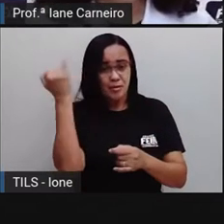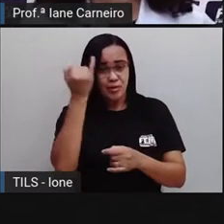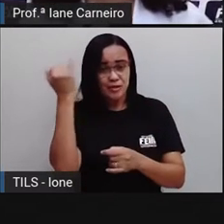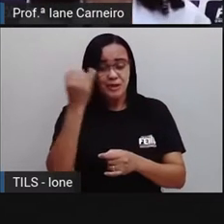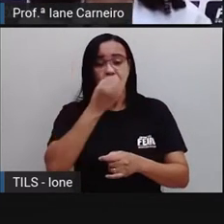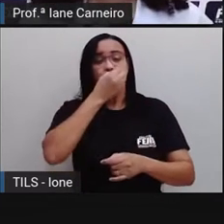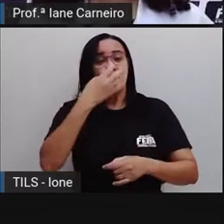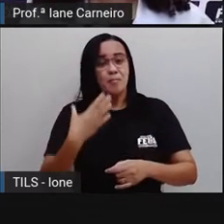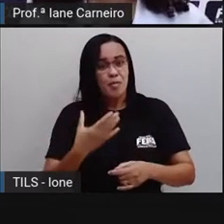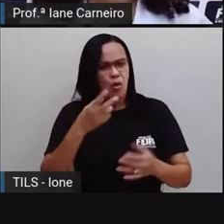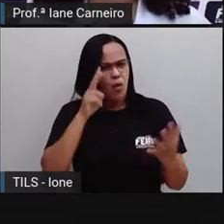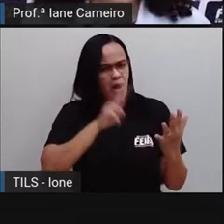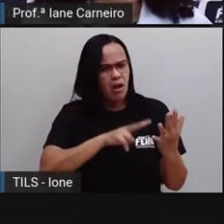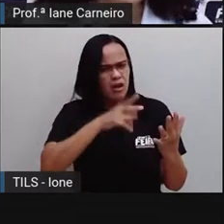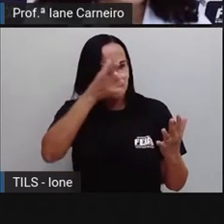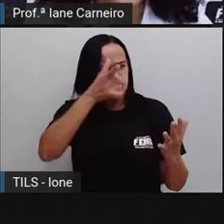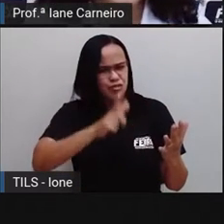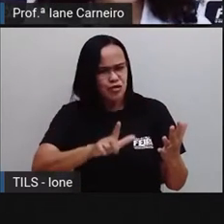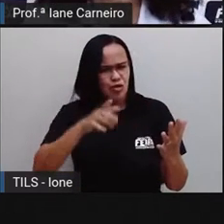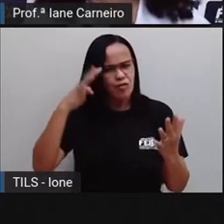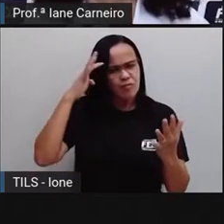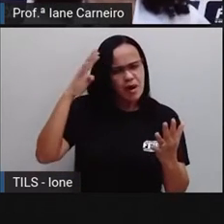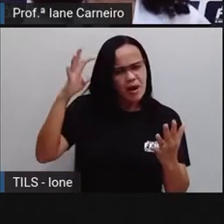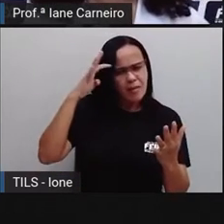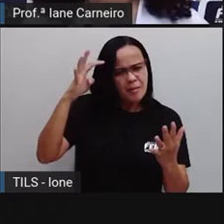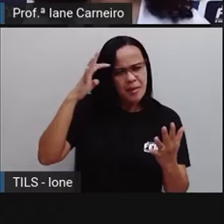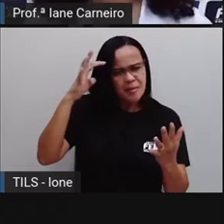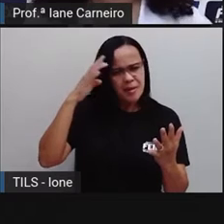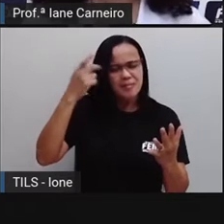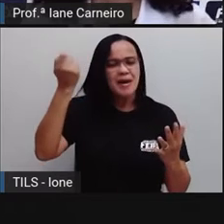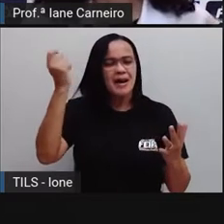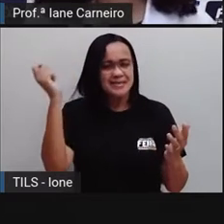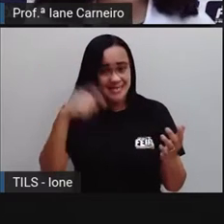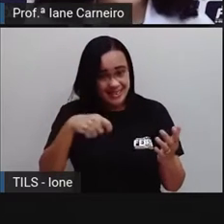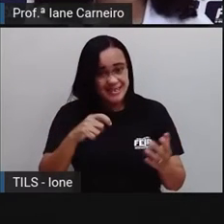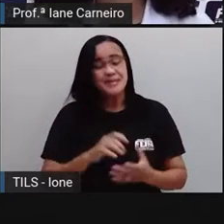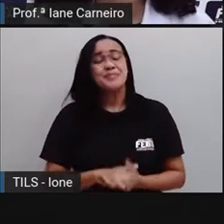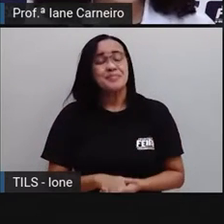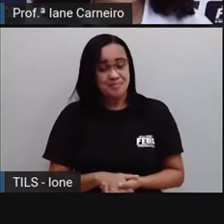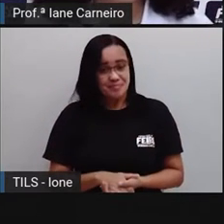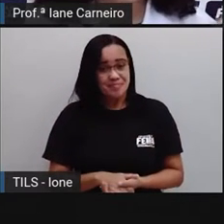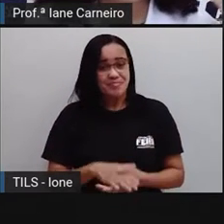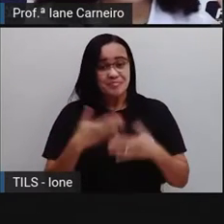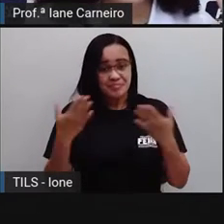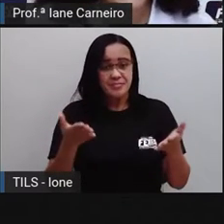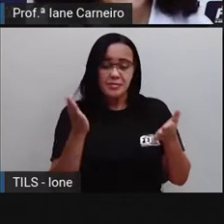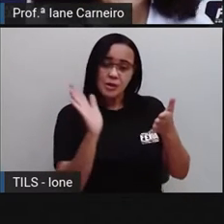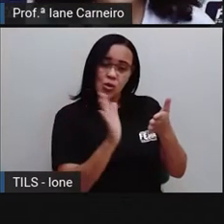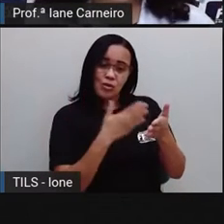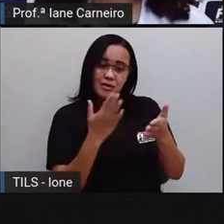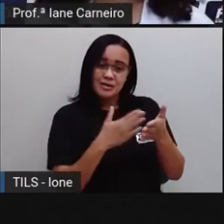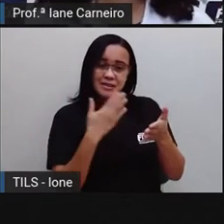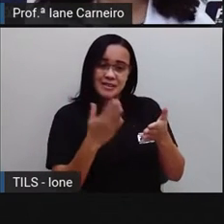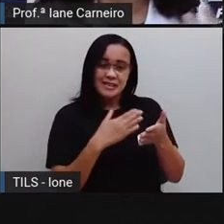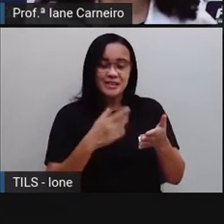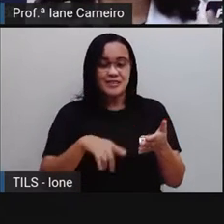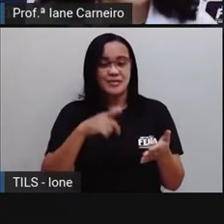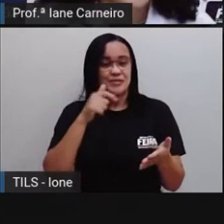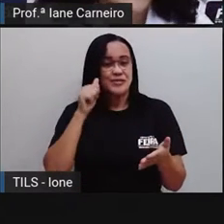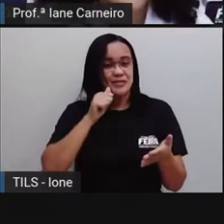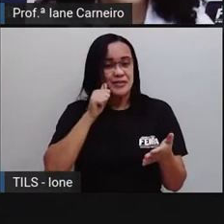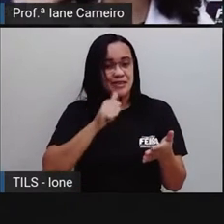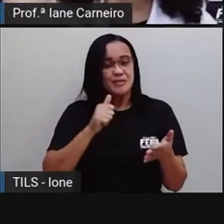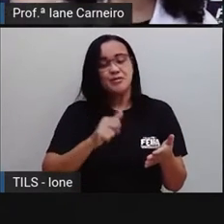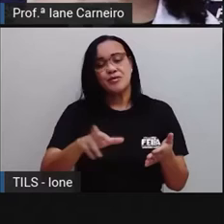selecionou, ó, a página 12 do livro de Ruth Rocha, que fala sobre a letra P, né? O som da